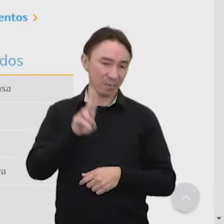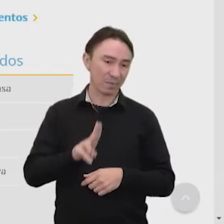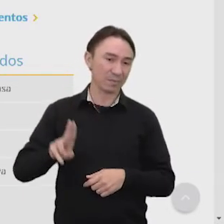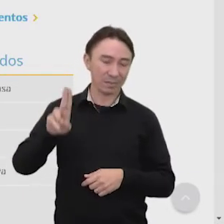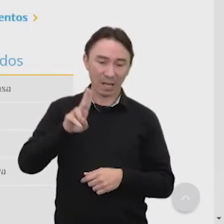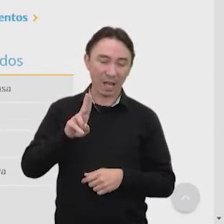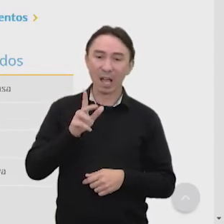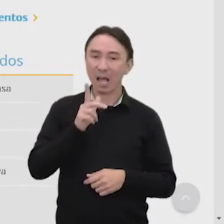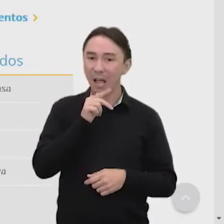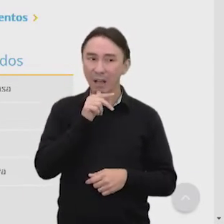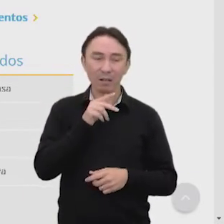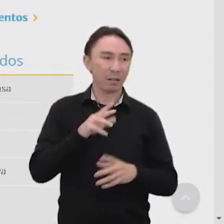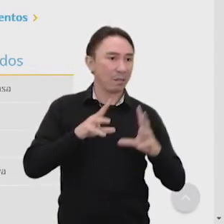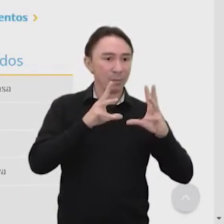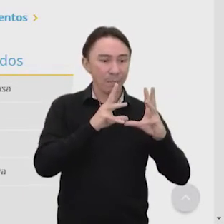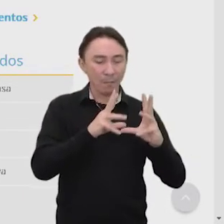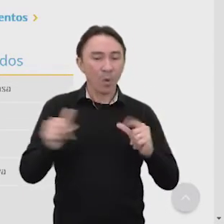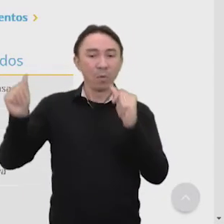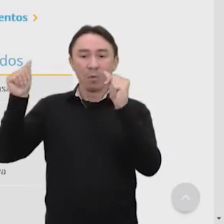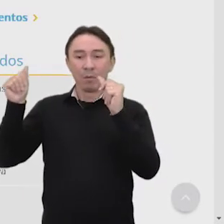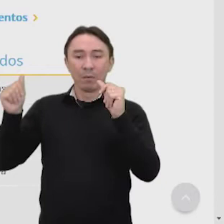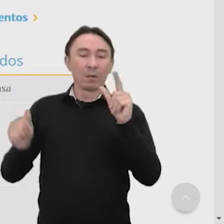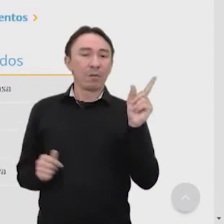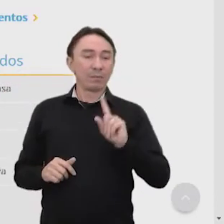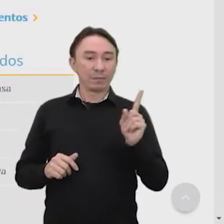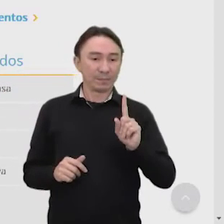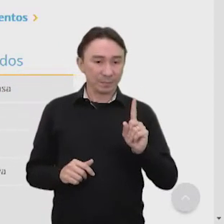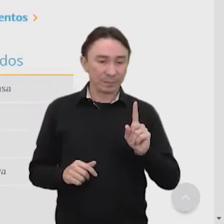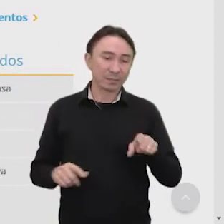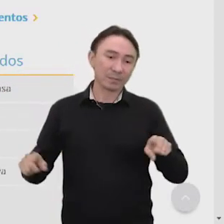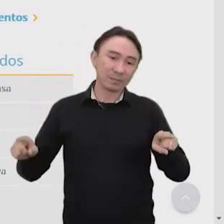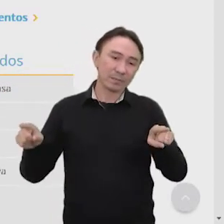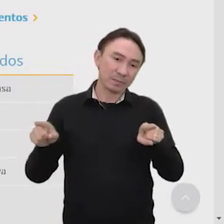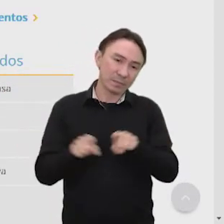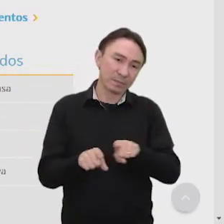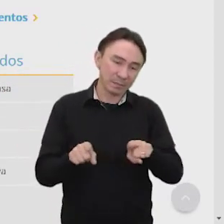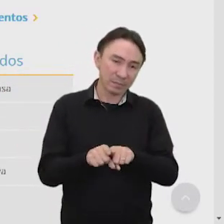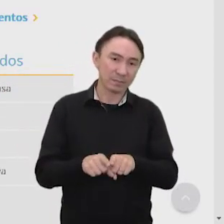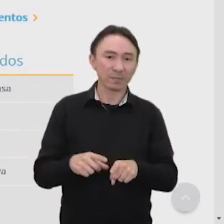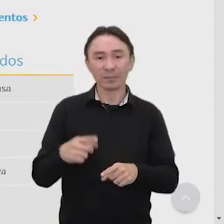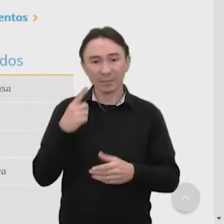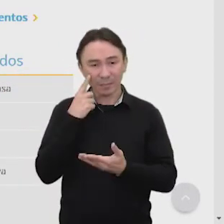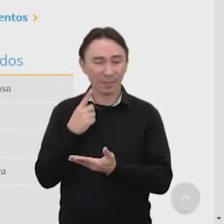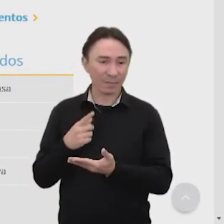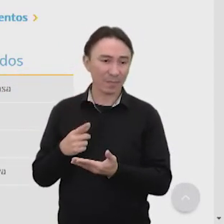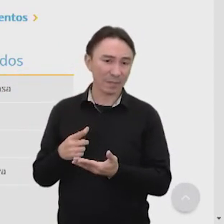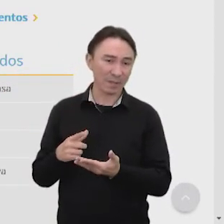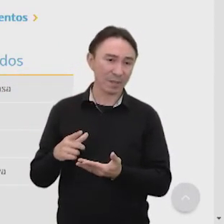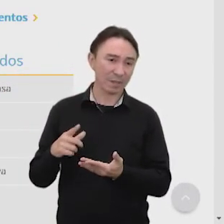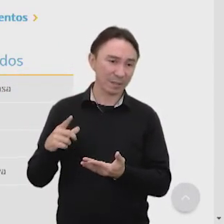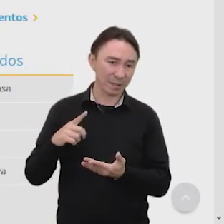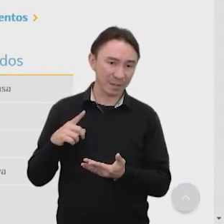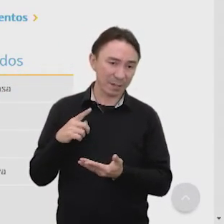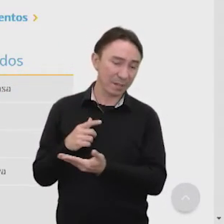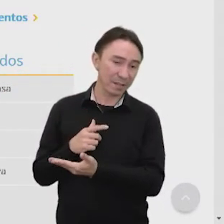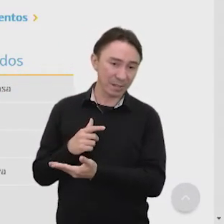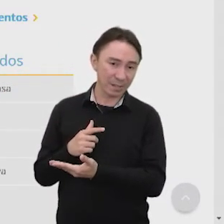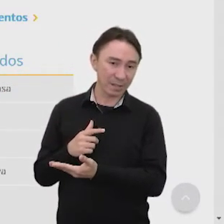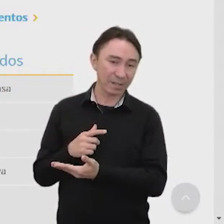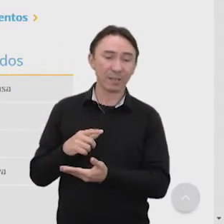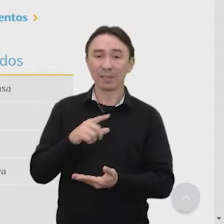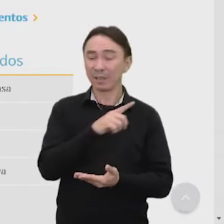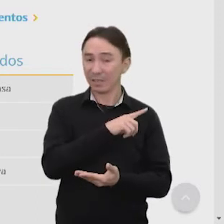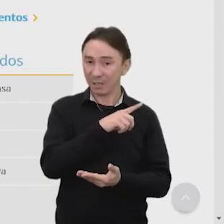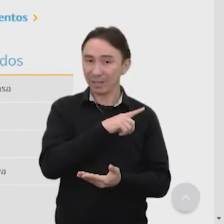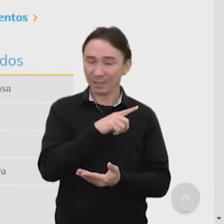some, né, do nada, tá? Então, e tem menor impacto ambiental do que algumas outras fontes. Menor, veja, gente, tem menor, mas tem